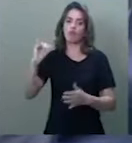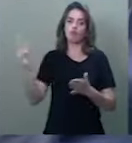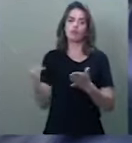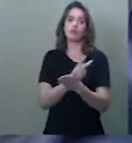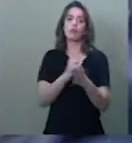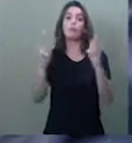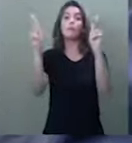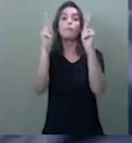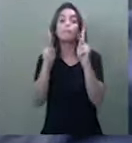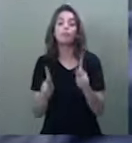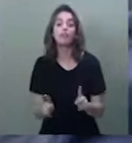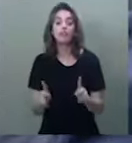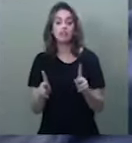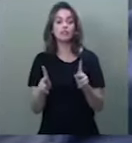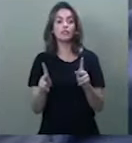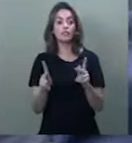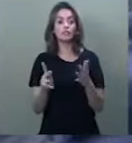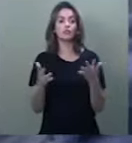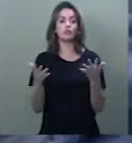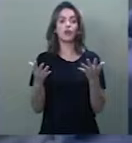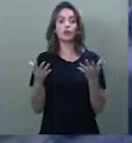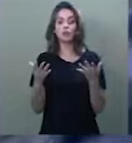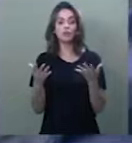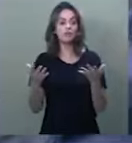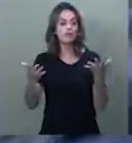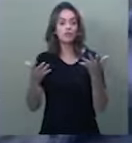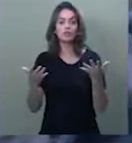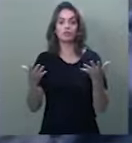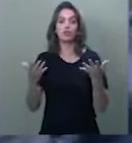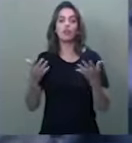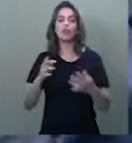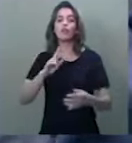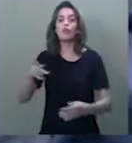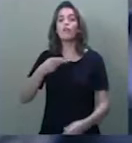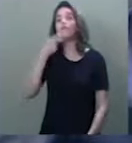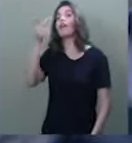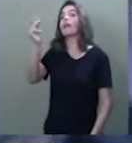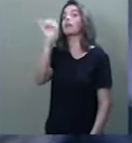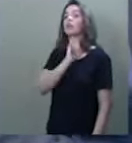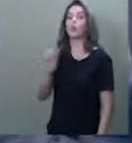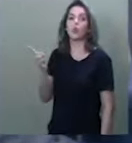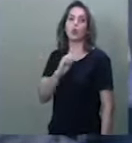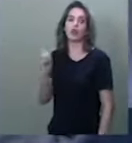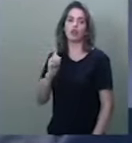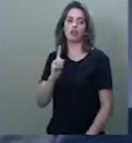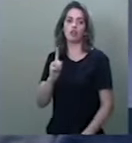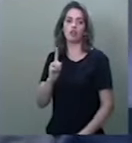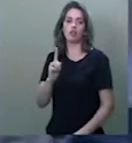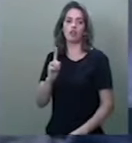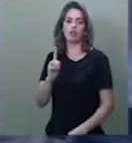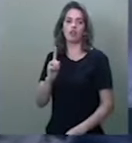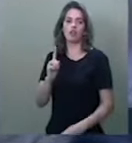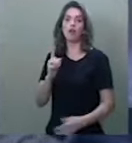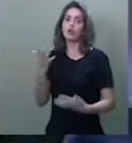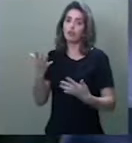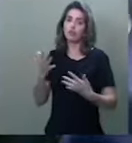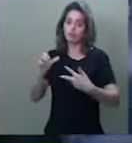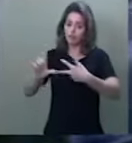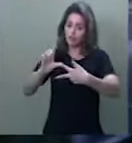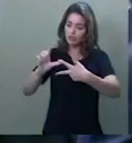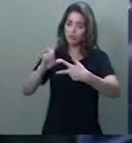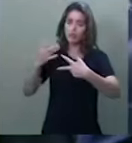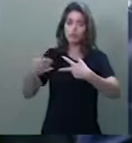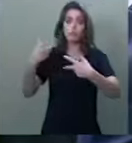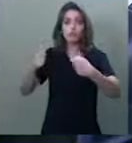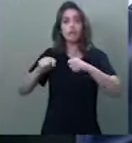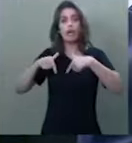pacificação, de verdade. Não da boca para fora, uma pacificação. Ah, não, o poder se levantou, está